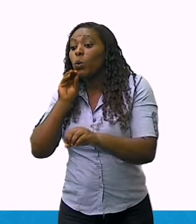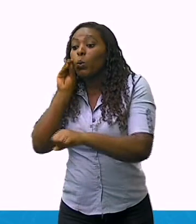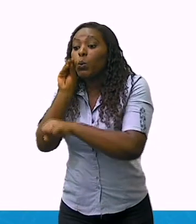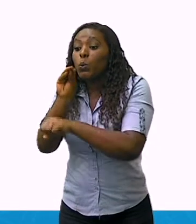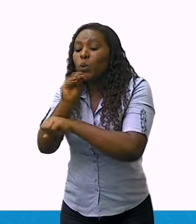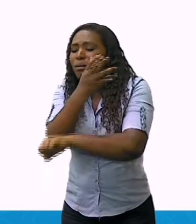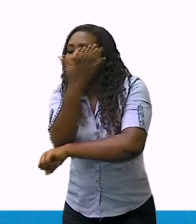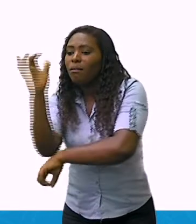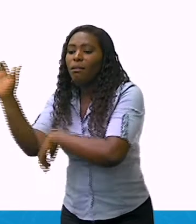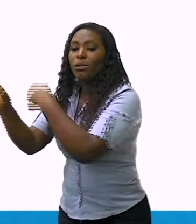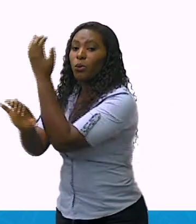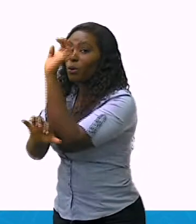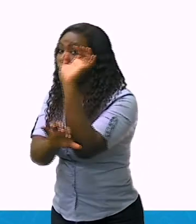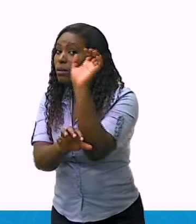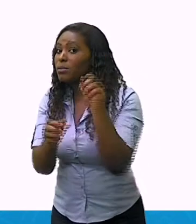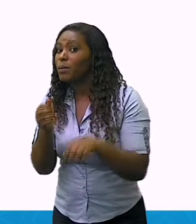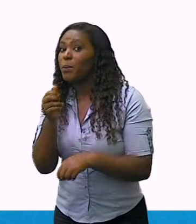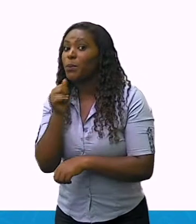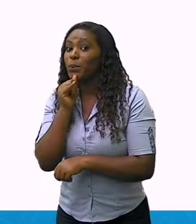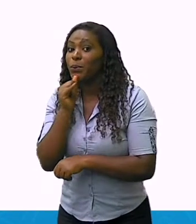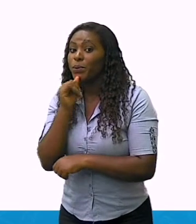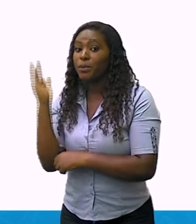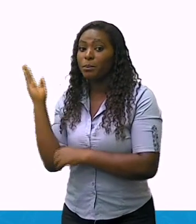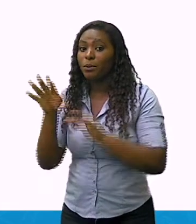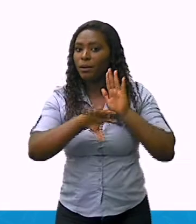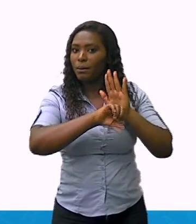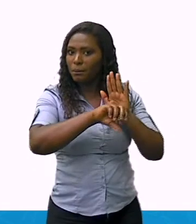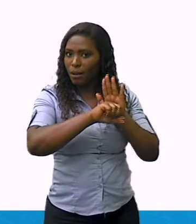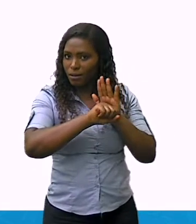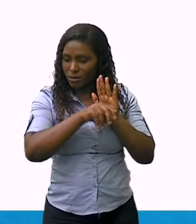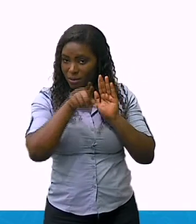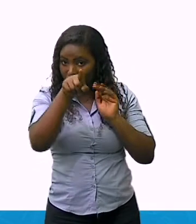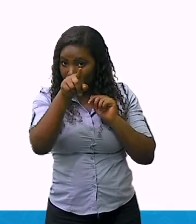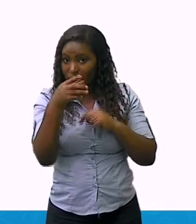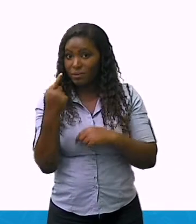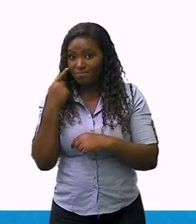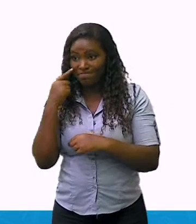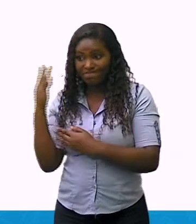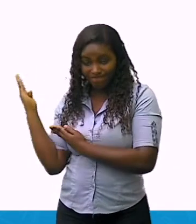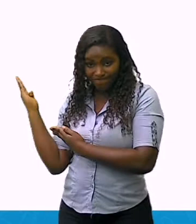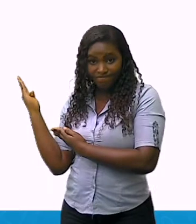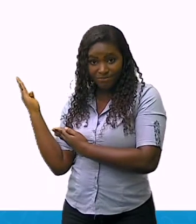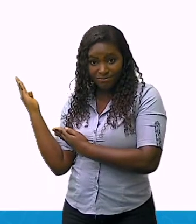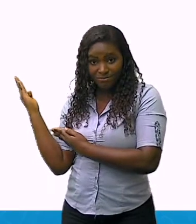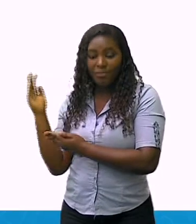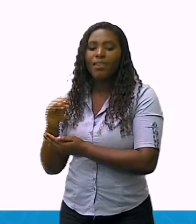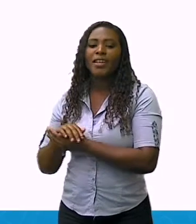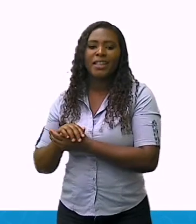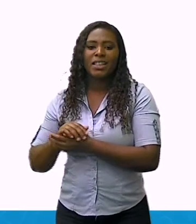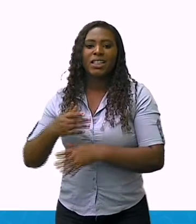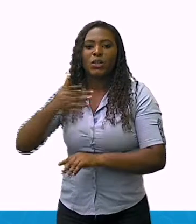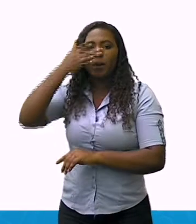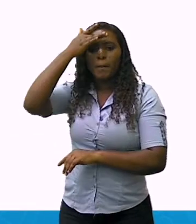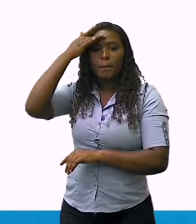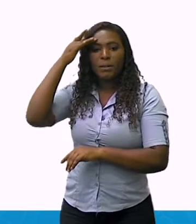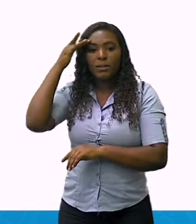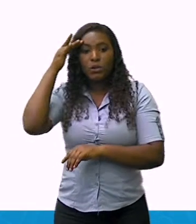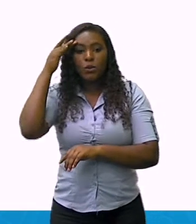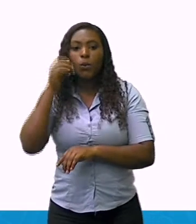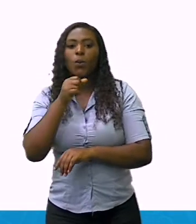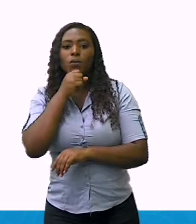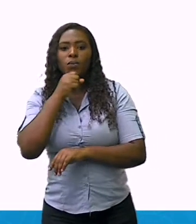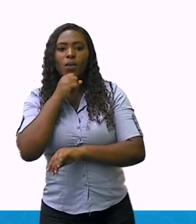nesta imagem. Desta forma, ao conhecer estas comunidades, suas técnicas,